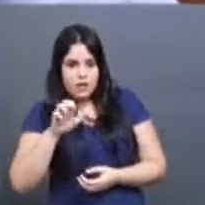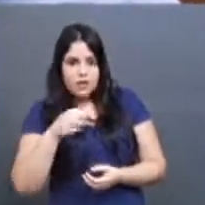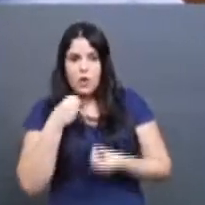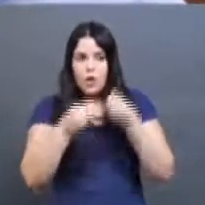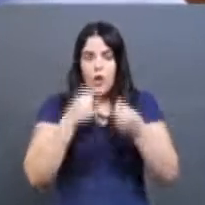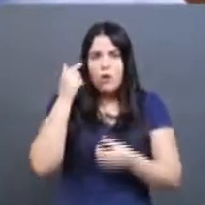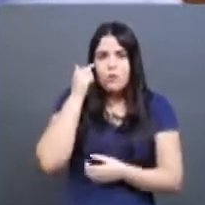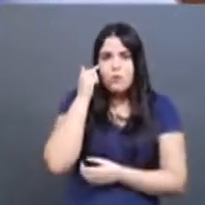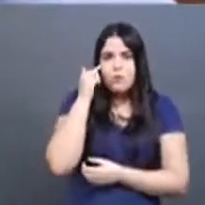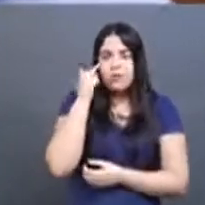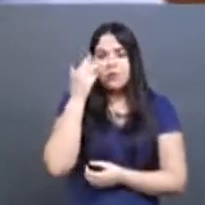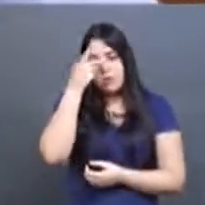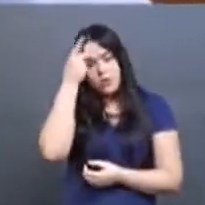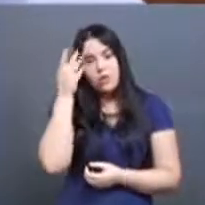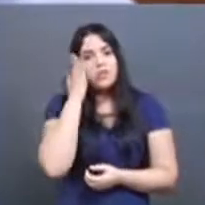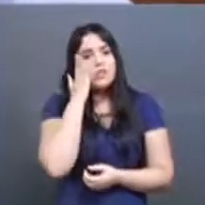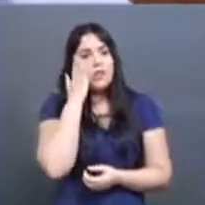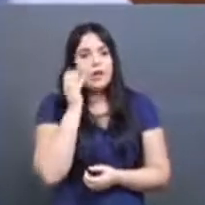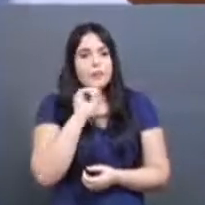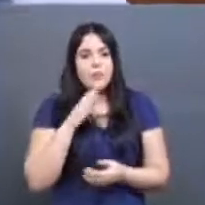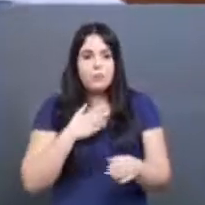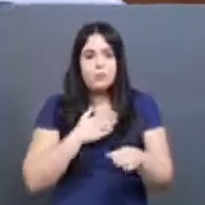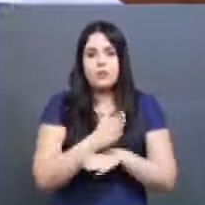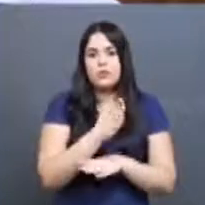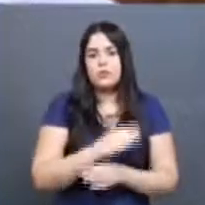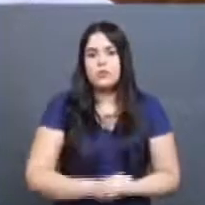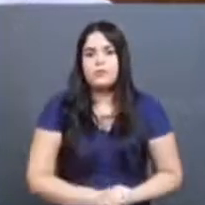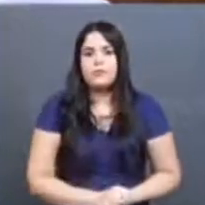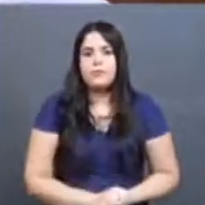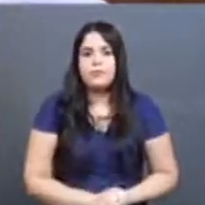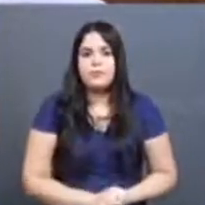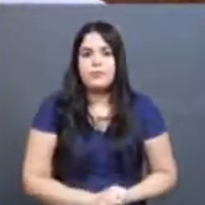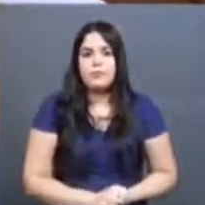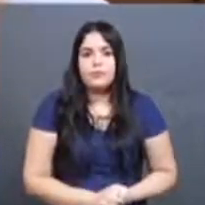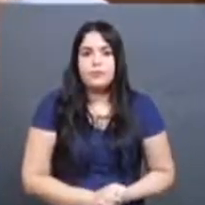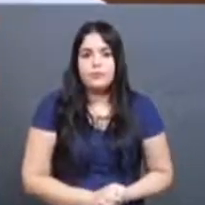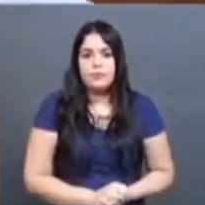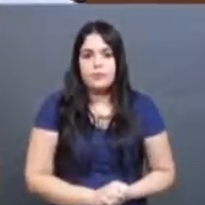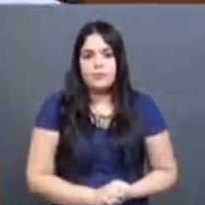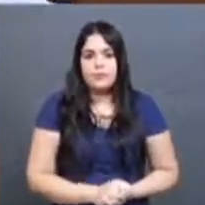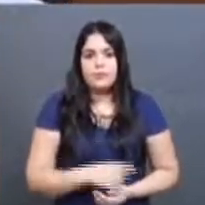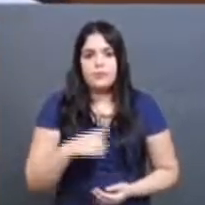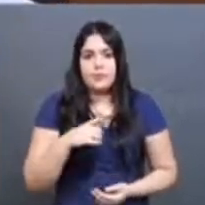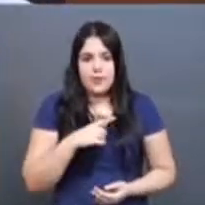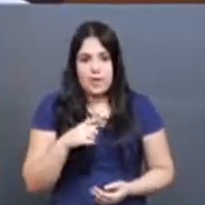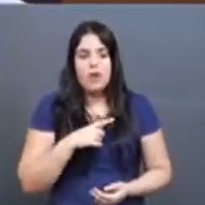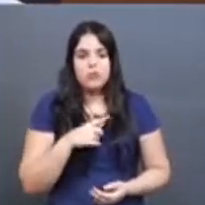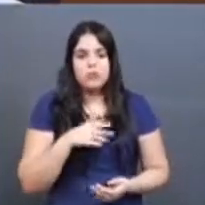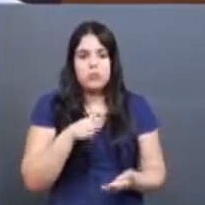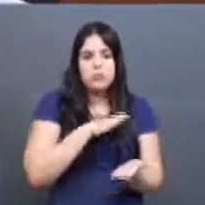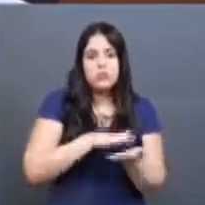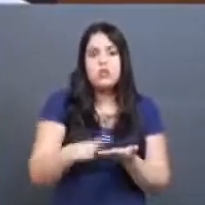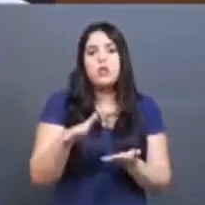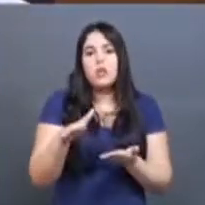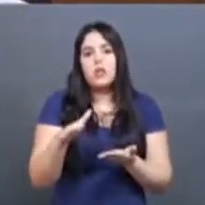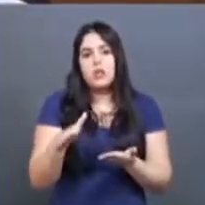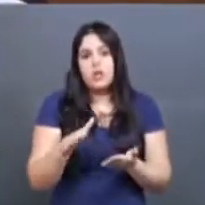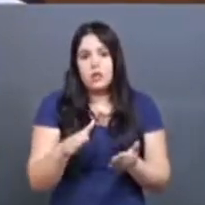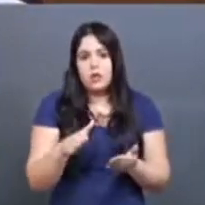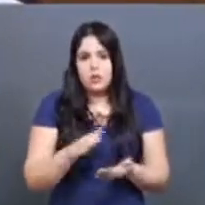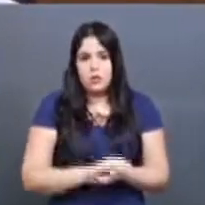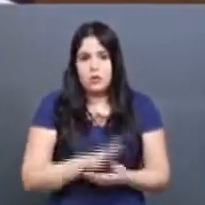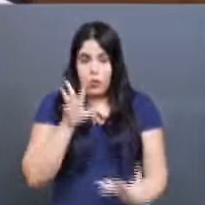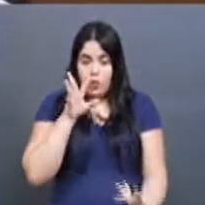se elas estão na lista de classificados? Isso, então sairá a publicação do resultado final da primeira fase.